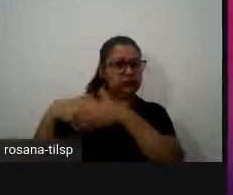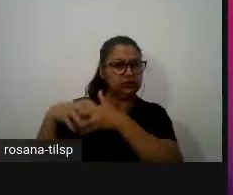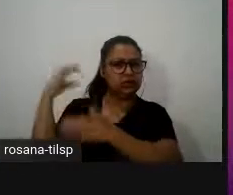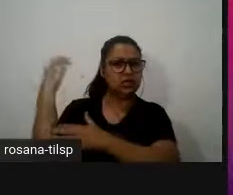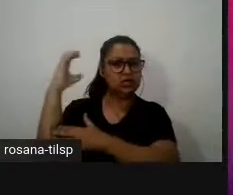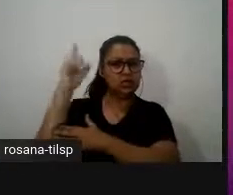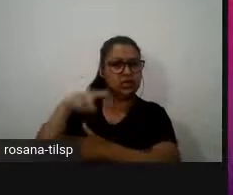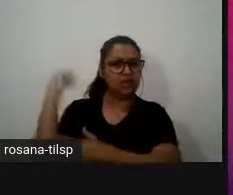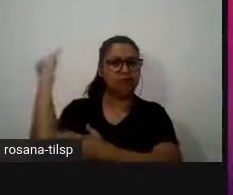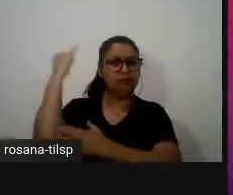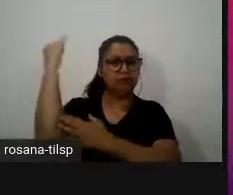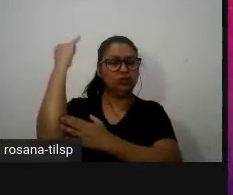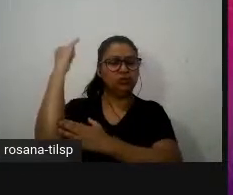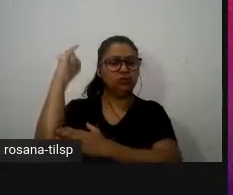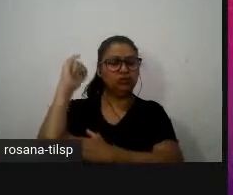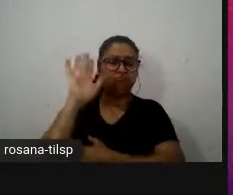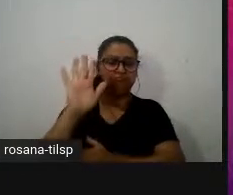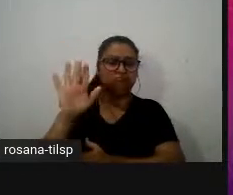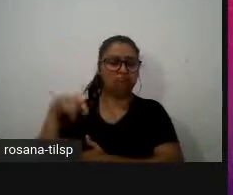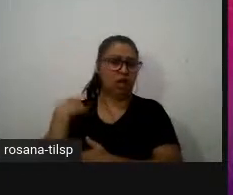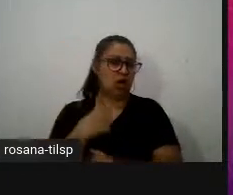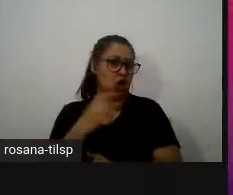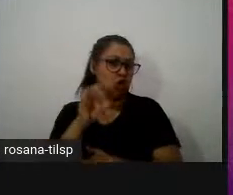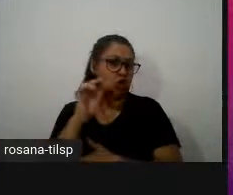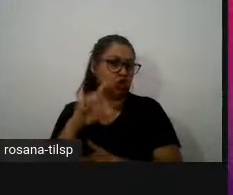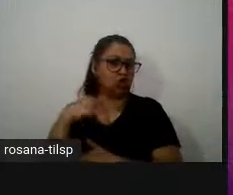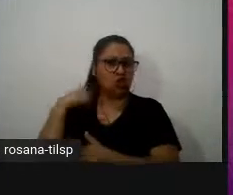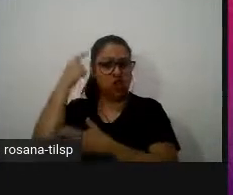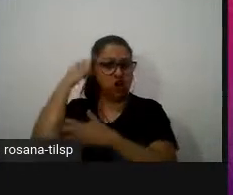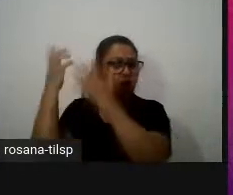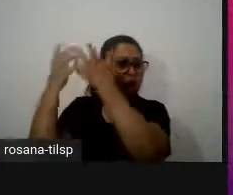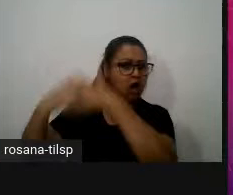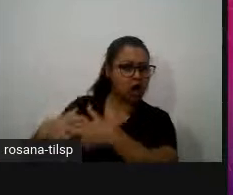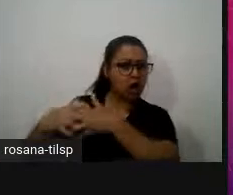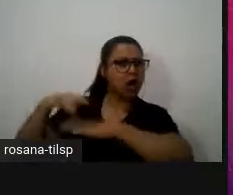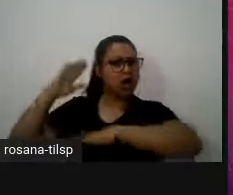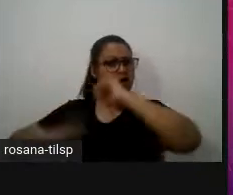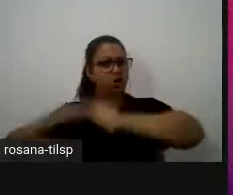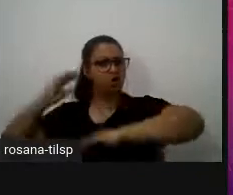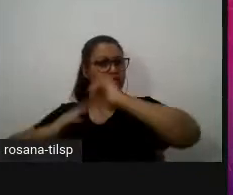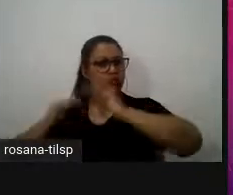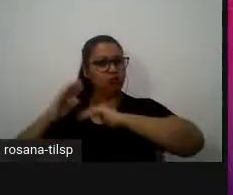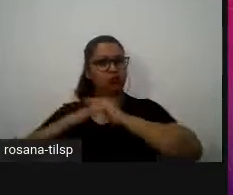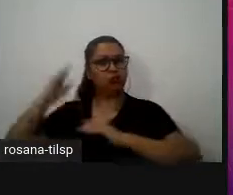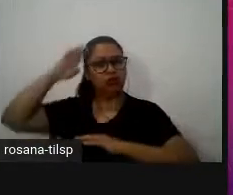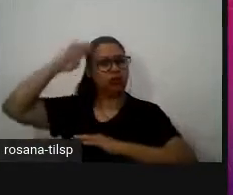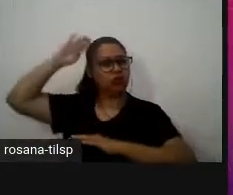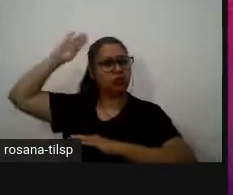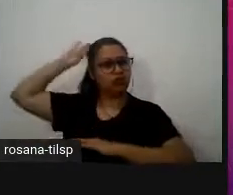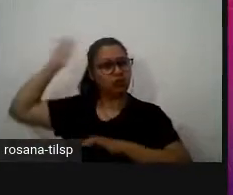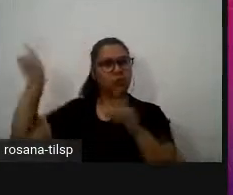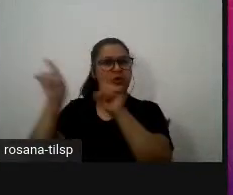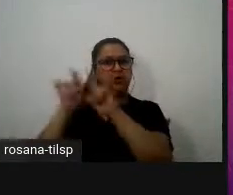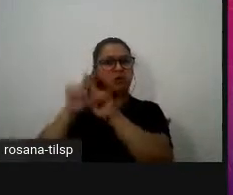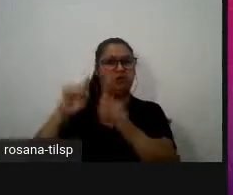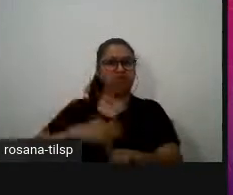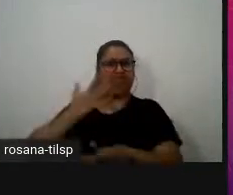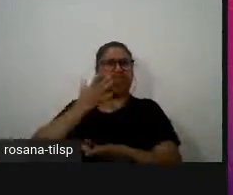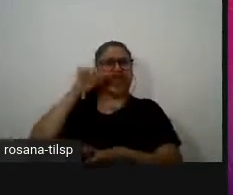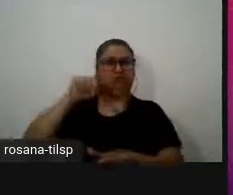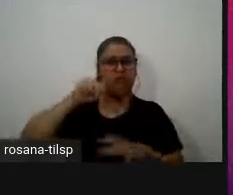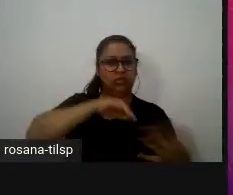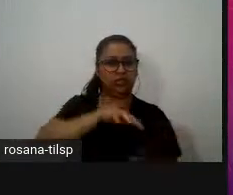somente para compreender o que é que está a ser construído na academia mas o impacto que esse conhecimento pode